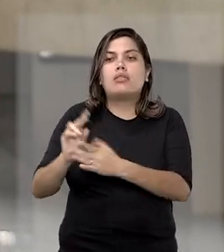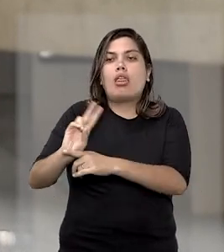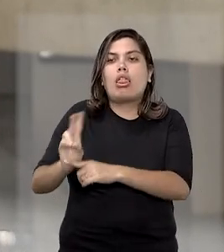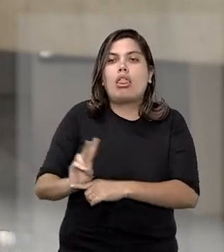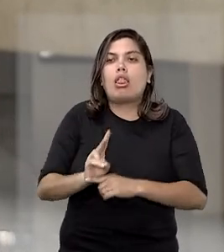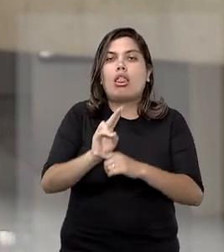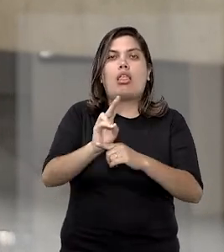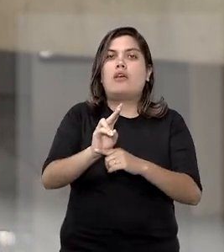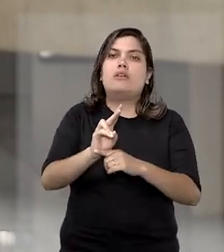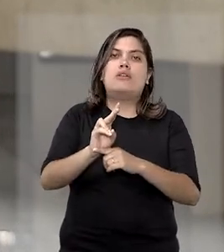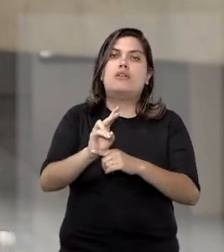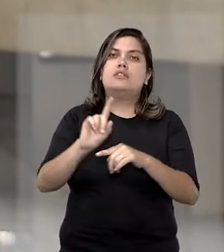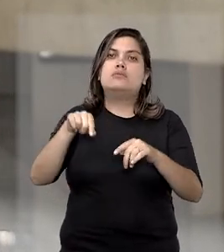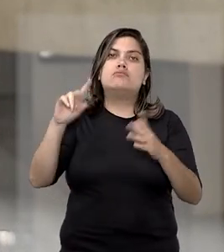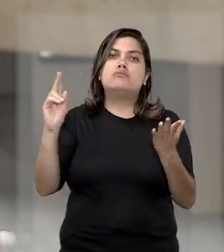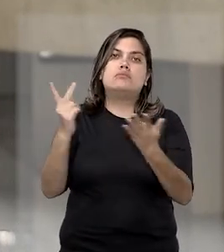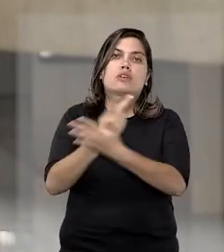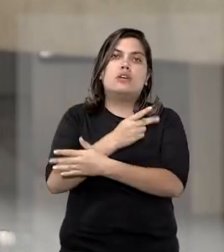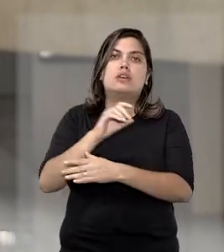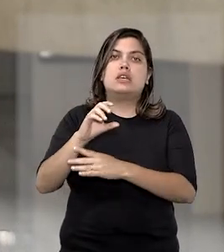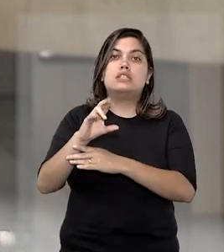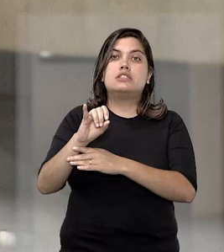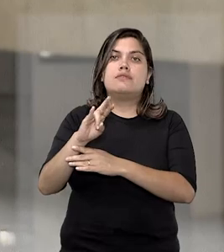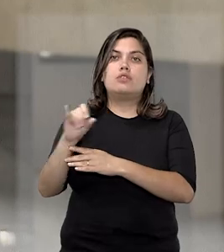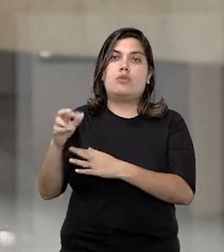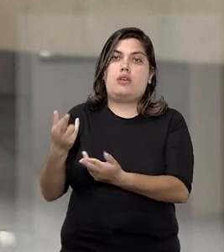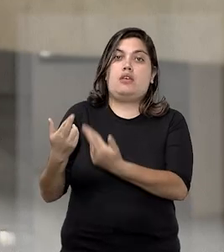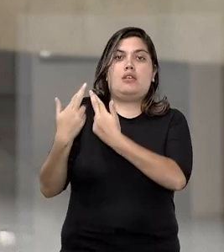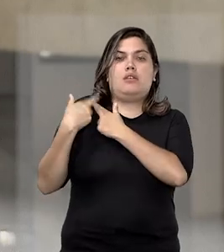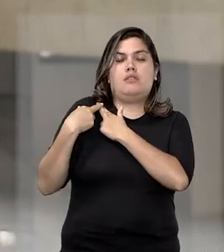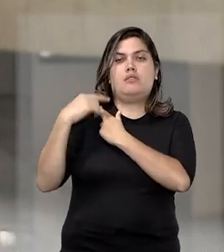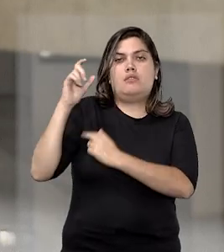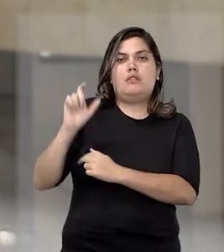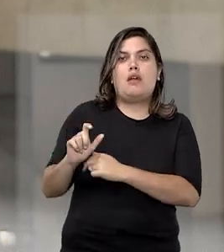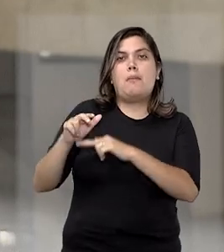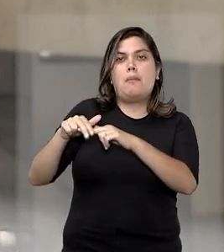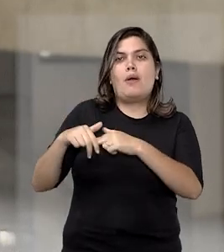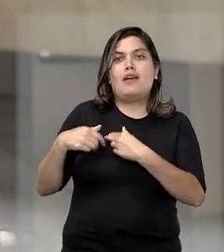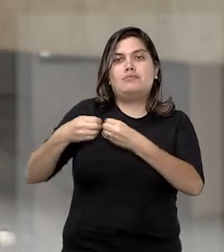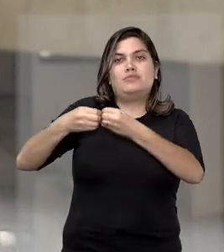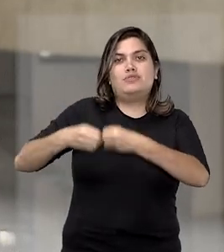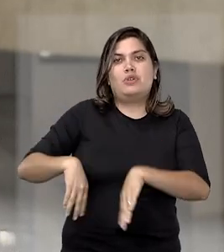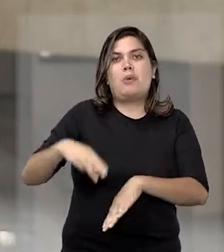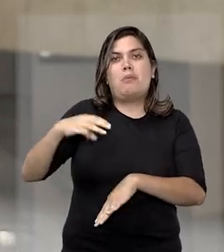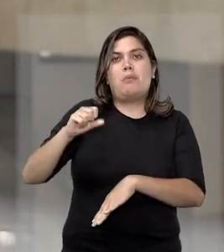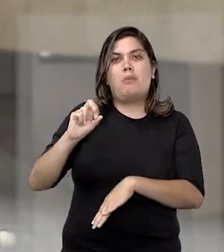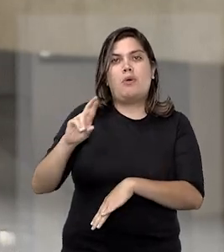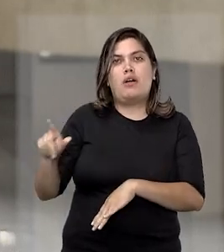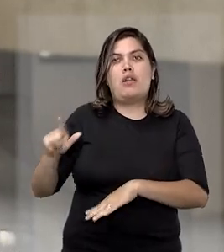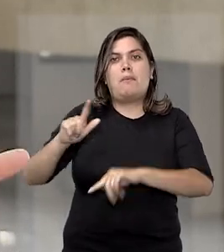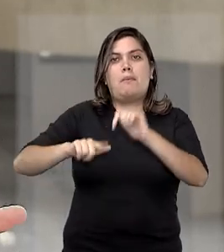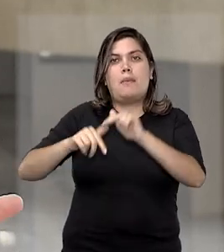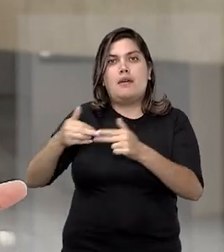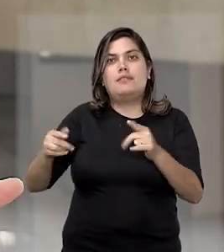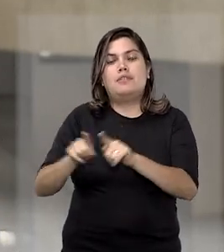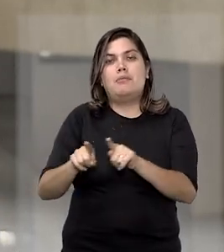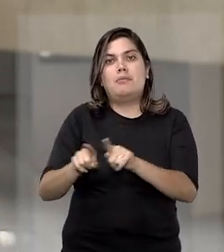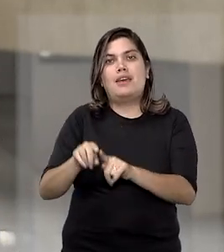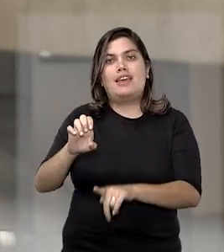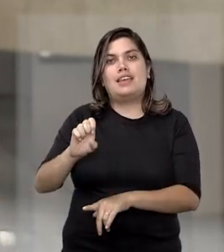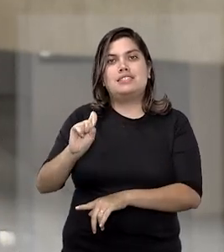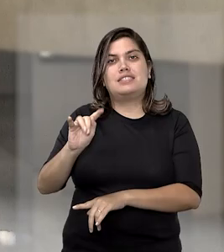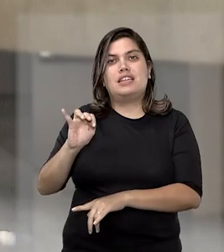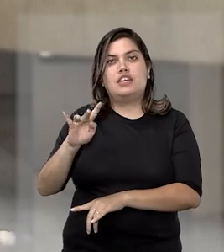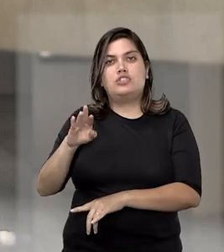fiscalização não o tornava civilmente responsável diante dos danos morais, materiais e estéticos